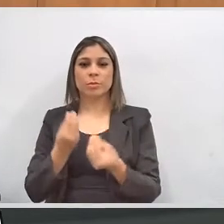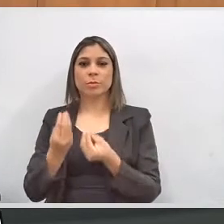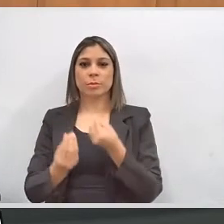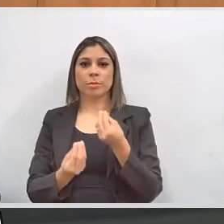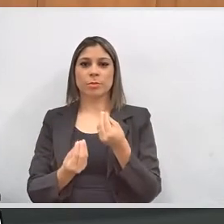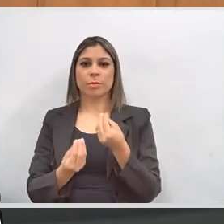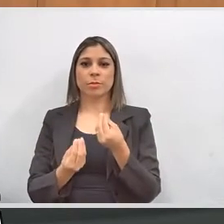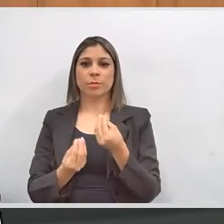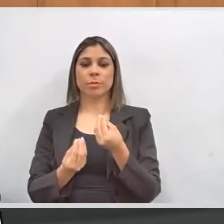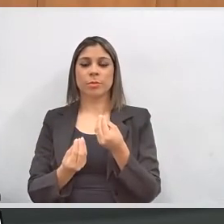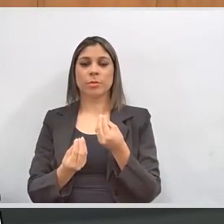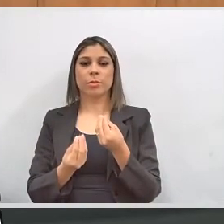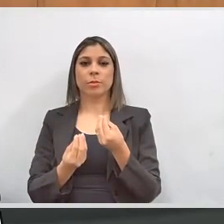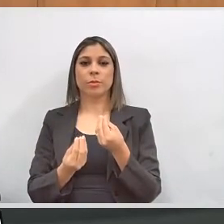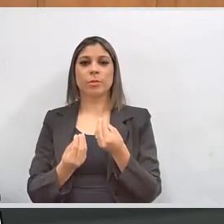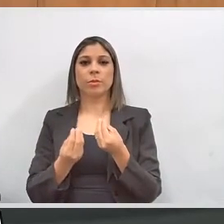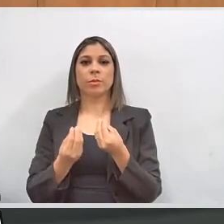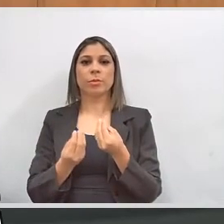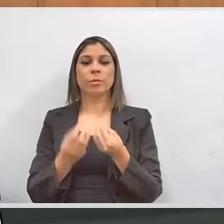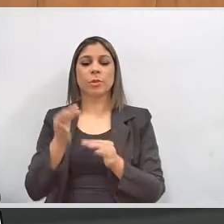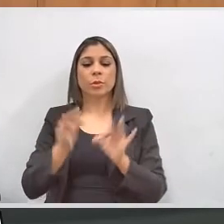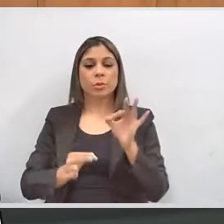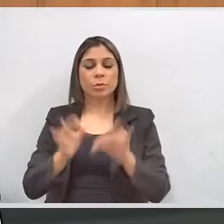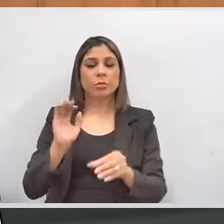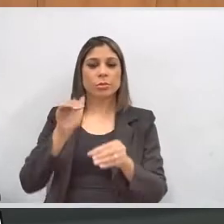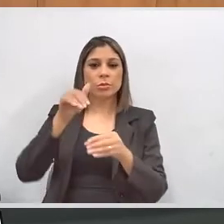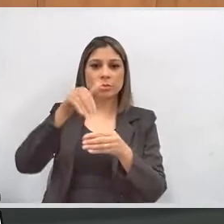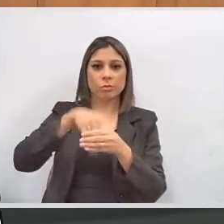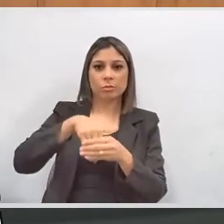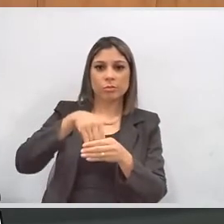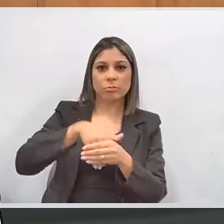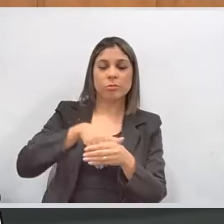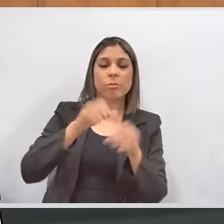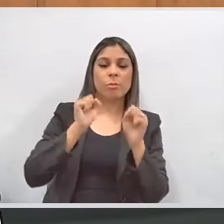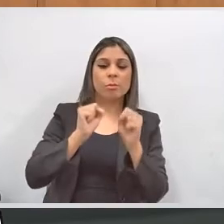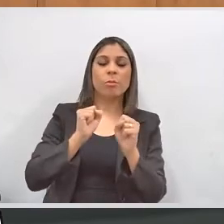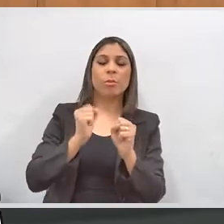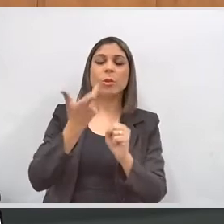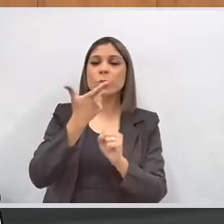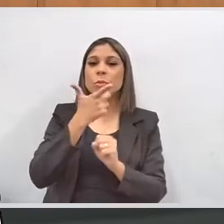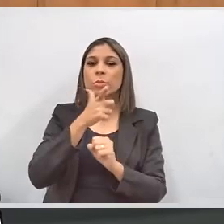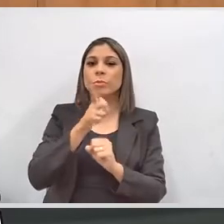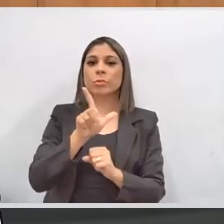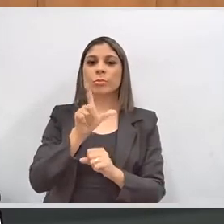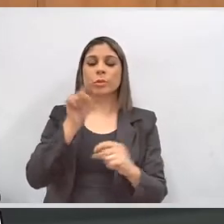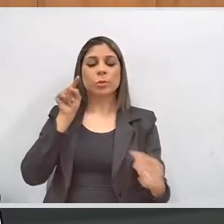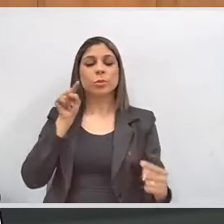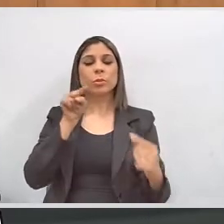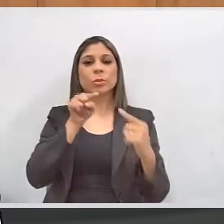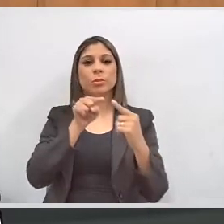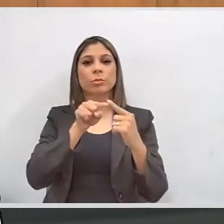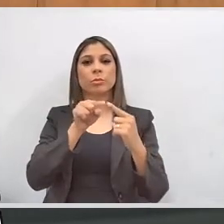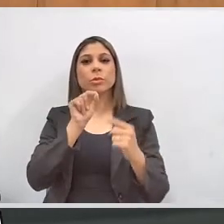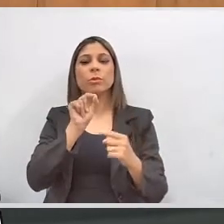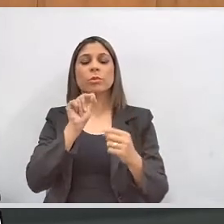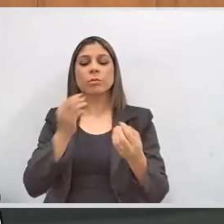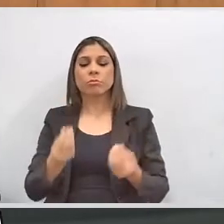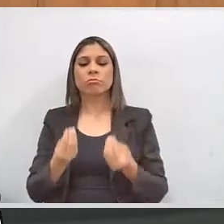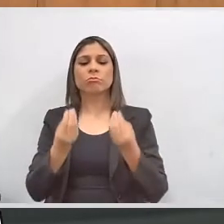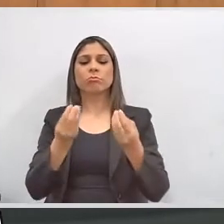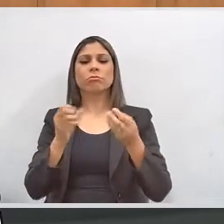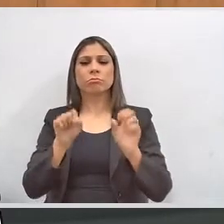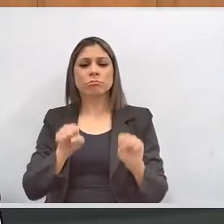a Justiça Eleitoral pode cumprir um dos seus objetivos maiores, que é o de